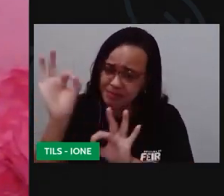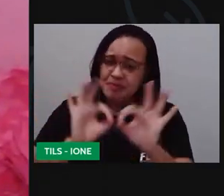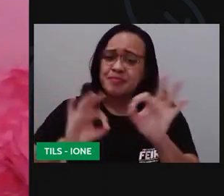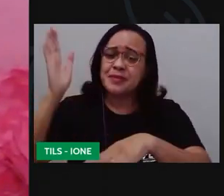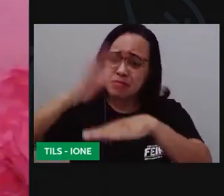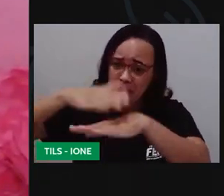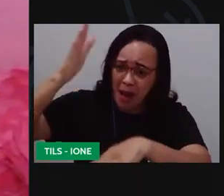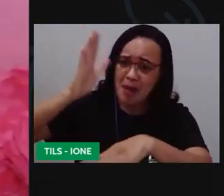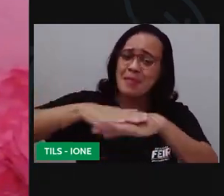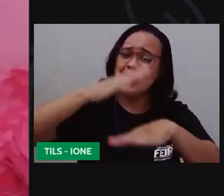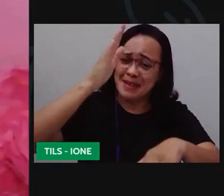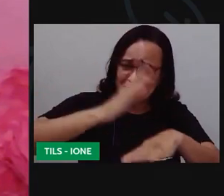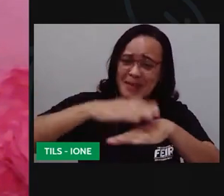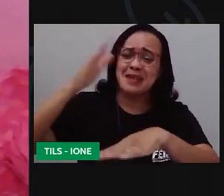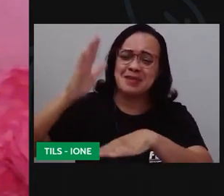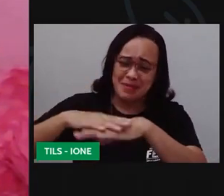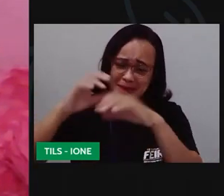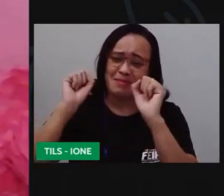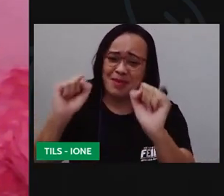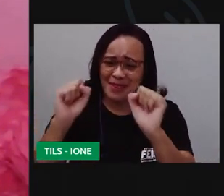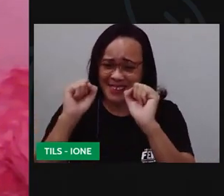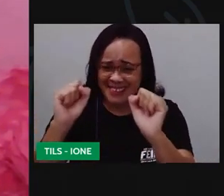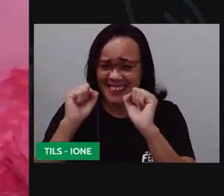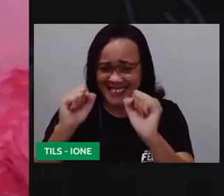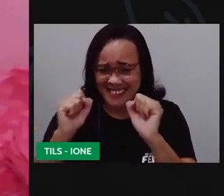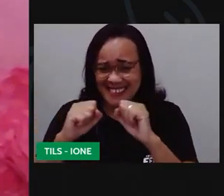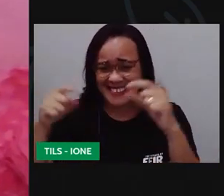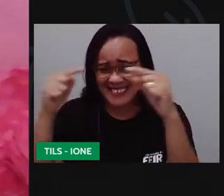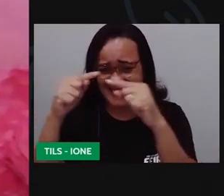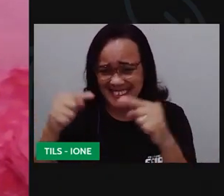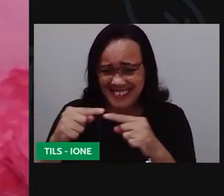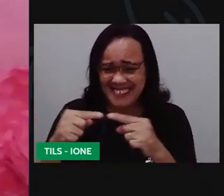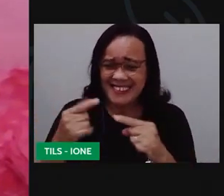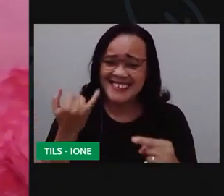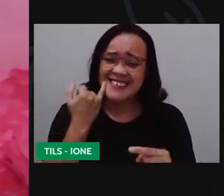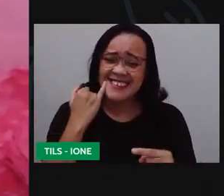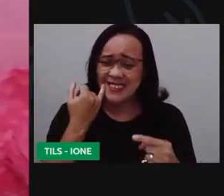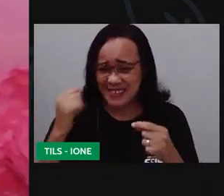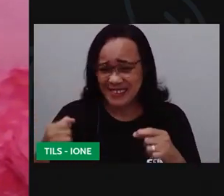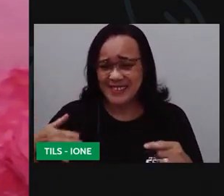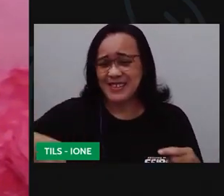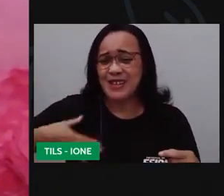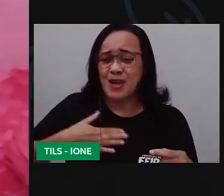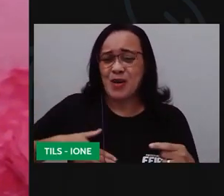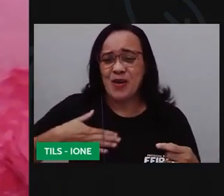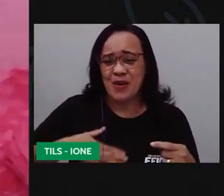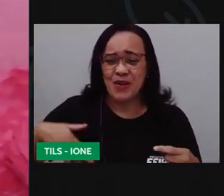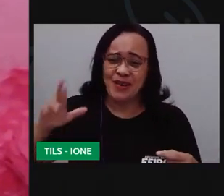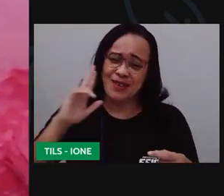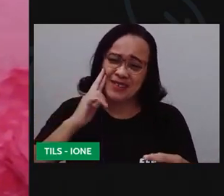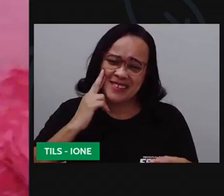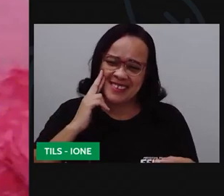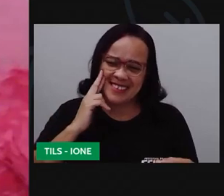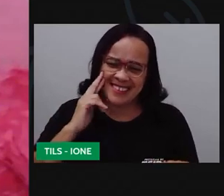que Ione gostou do rosa prova aí homenagear a Ione aqui vai fazer uma coisinha bem colorida